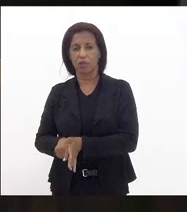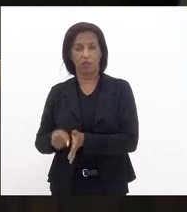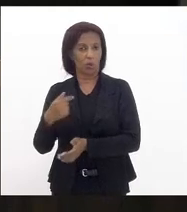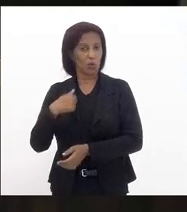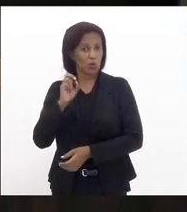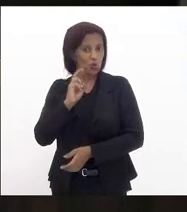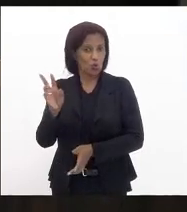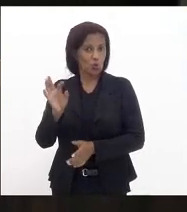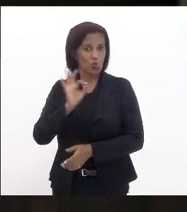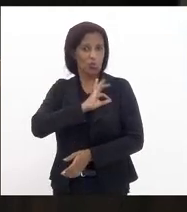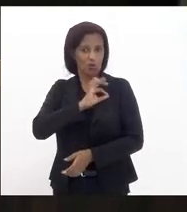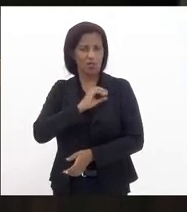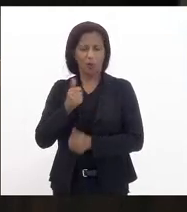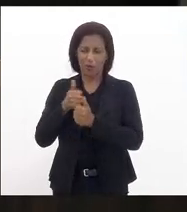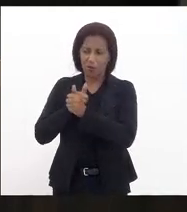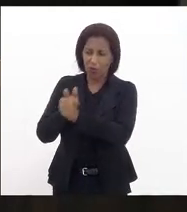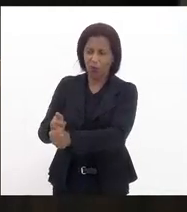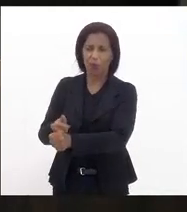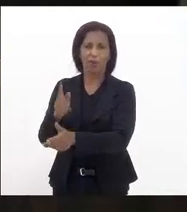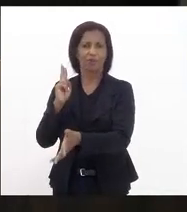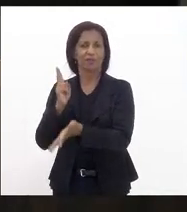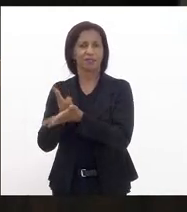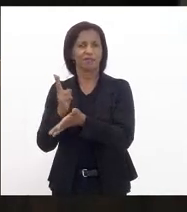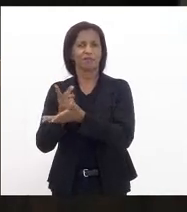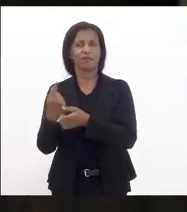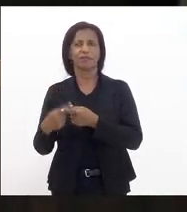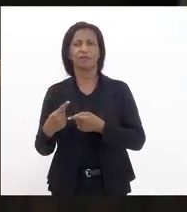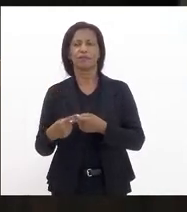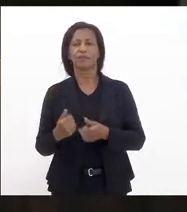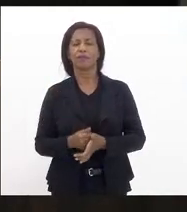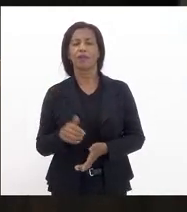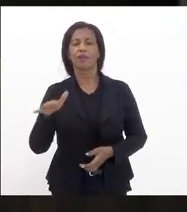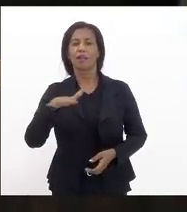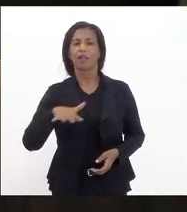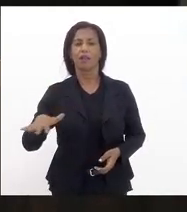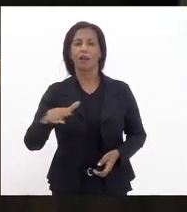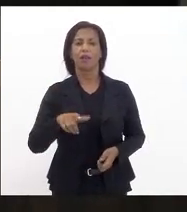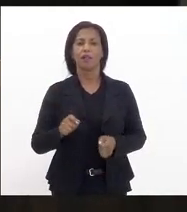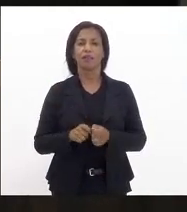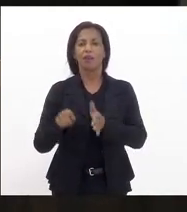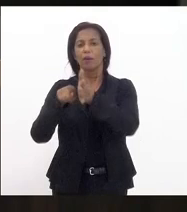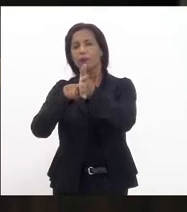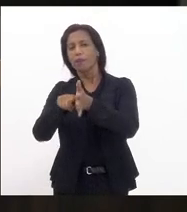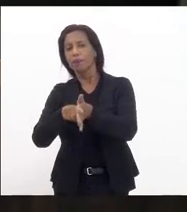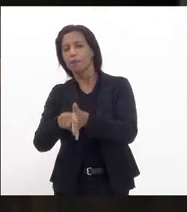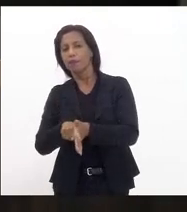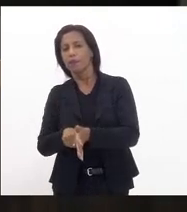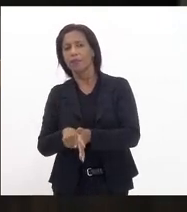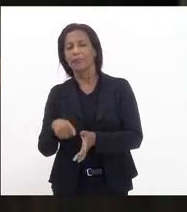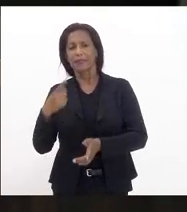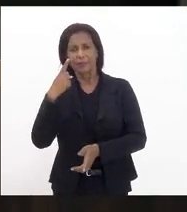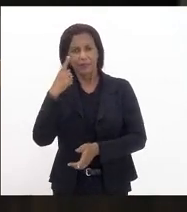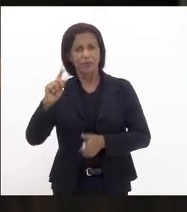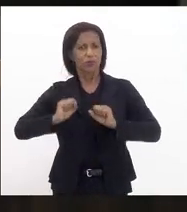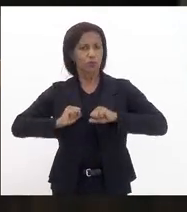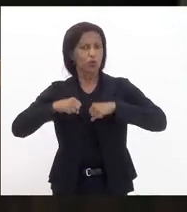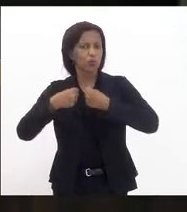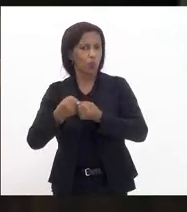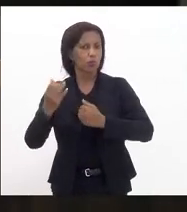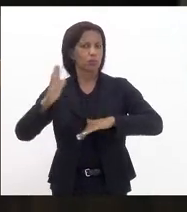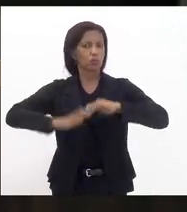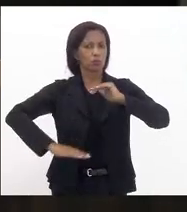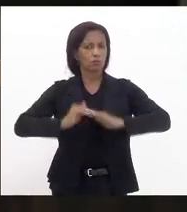policial civil mas acompanho muito porque é a área que faz a investigação e a gente vê o empenho desses